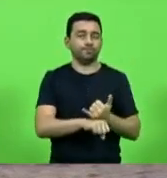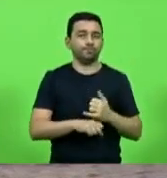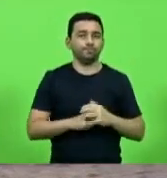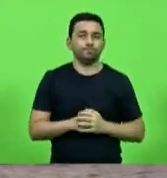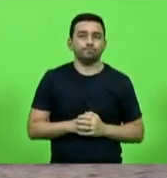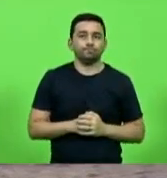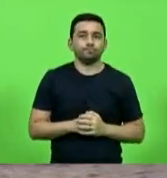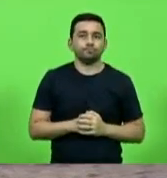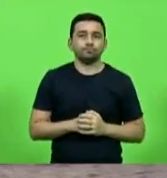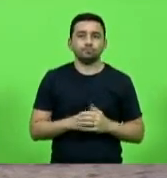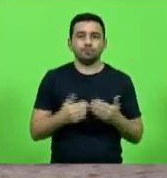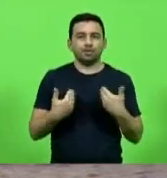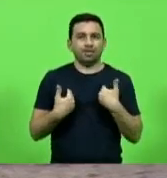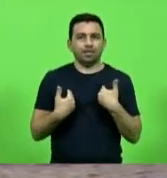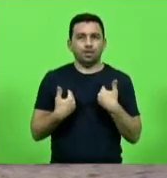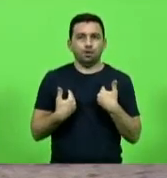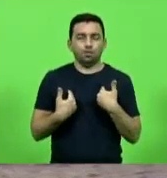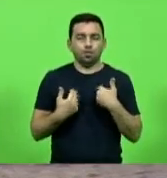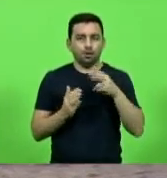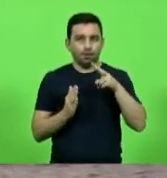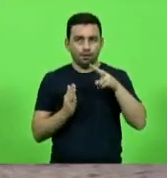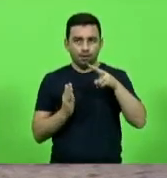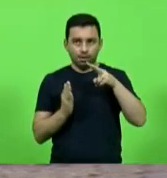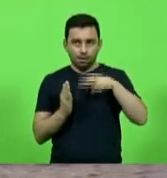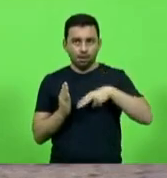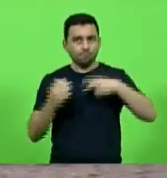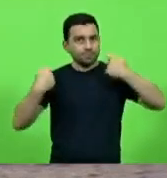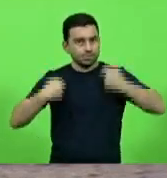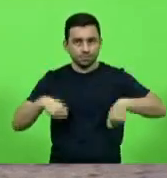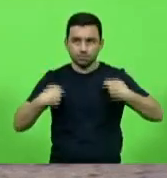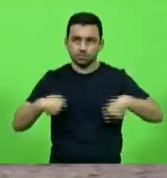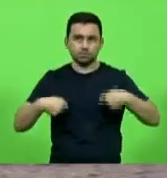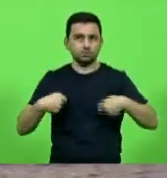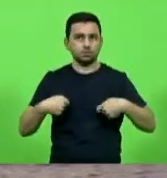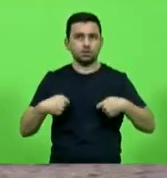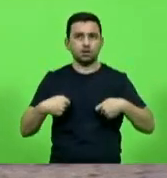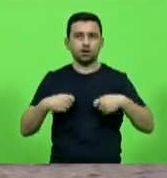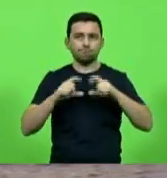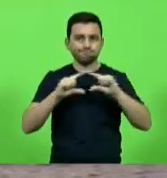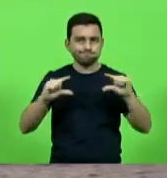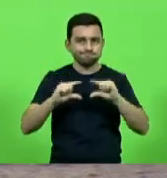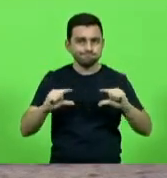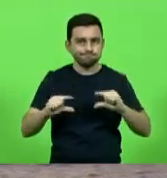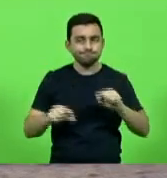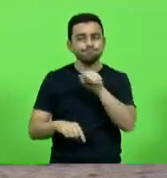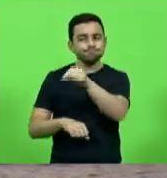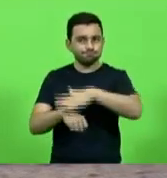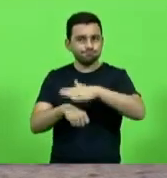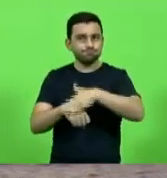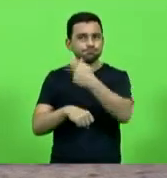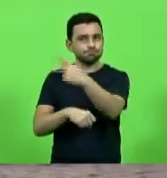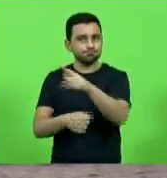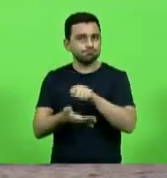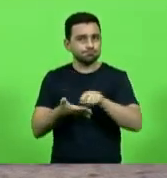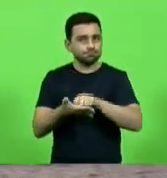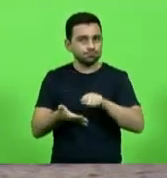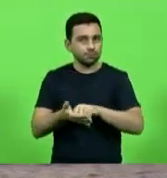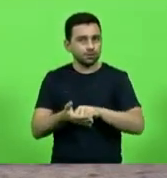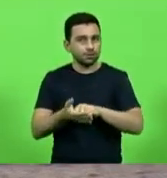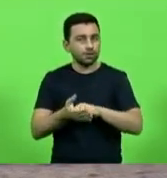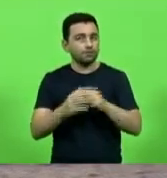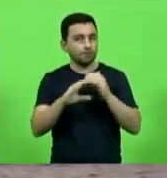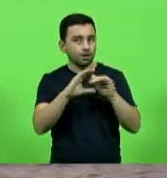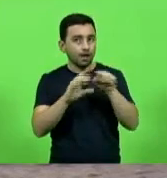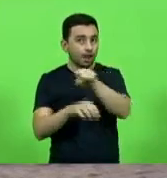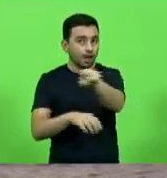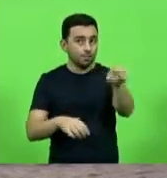E eu não posso deixar de ler aqui trechos do que ele escreveu. Para os bandidos, para os